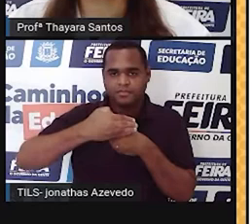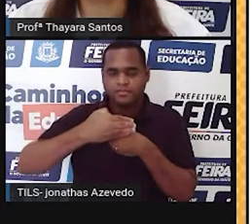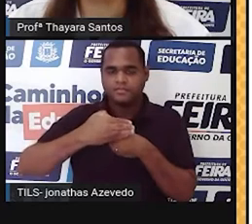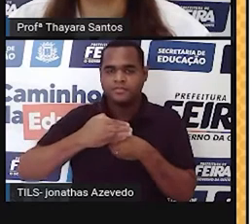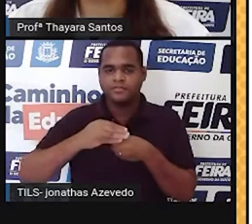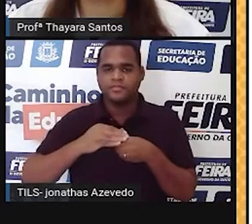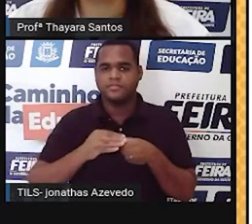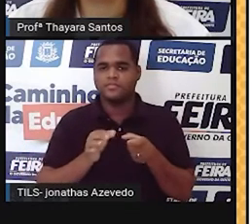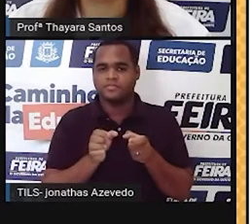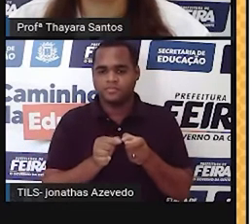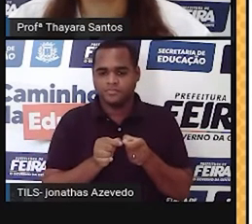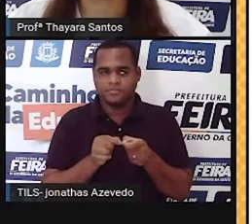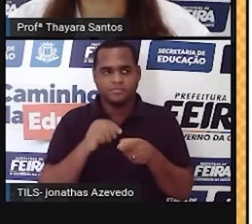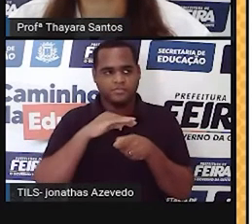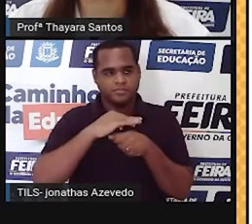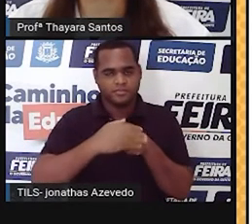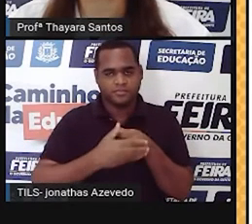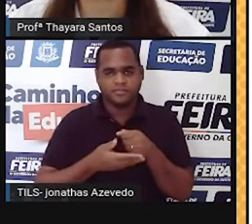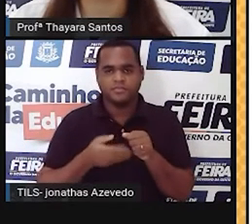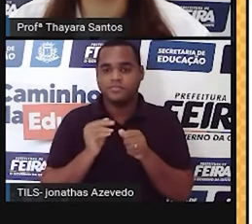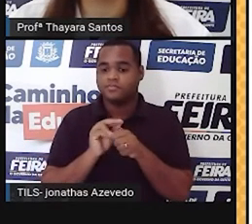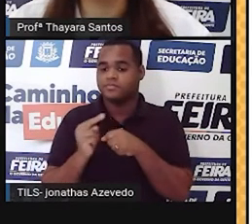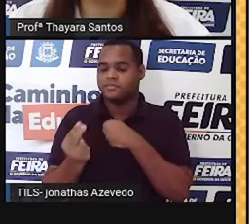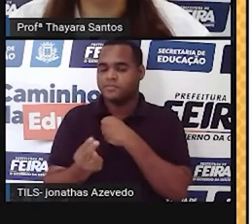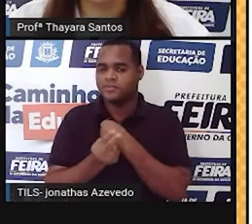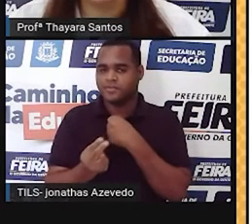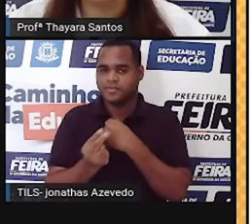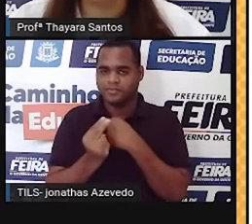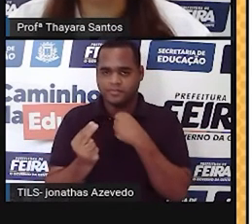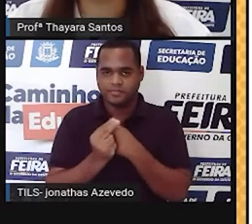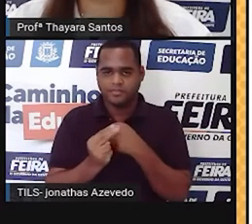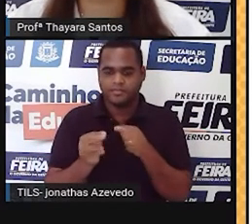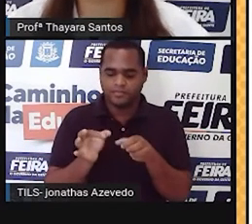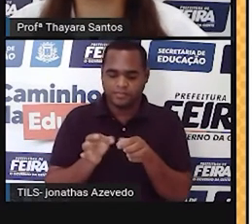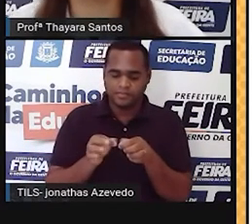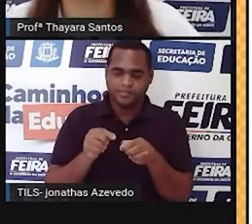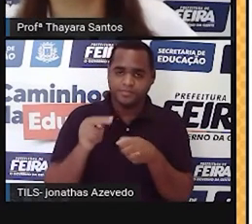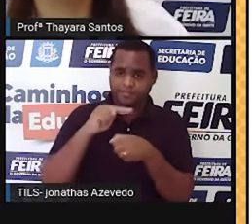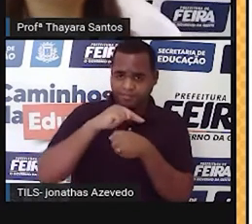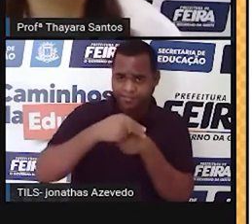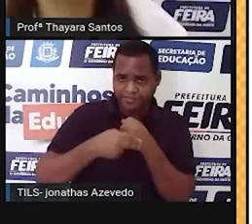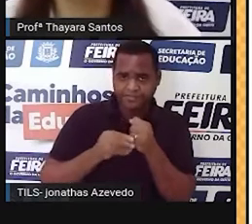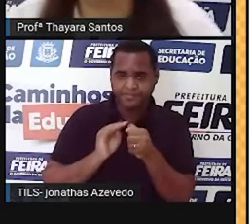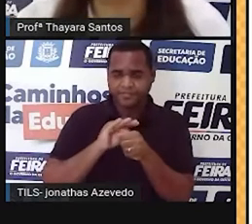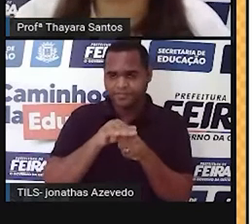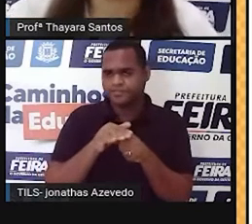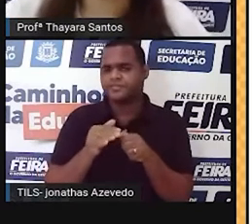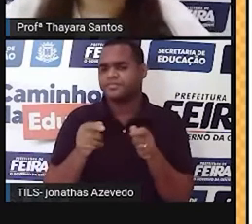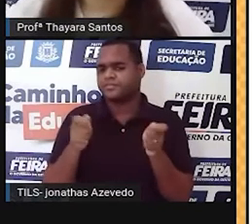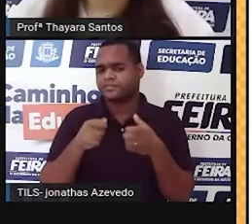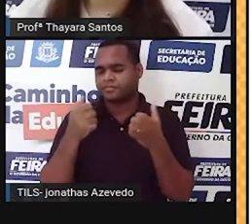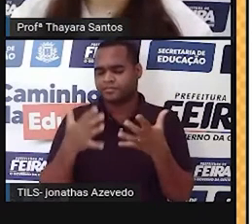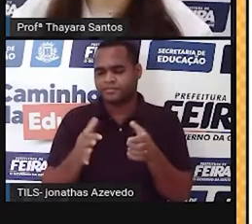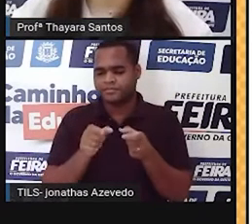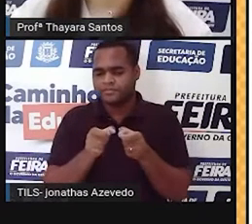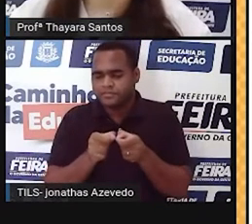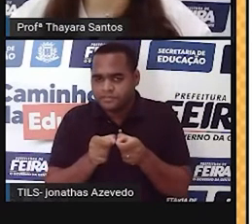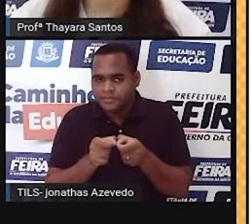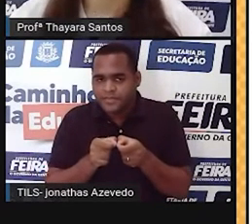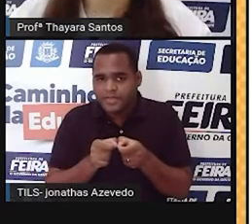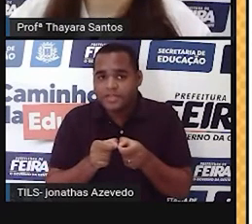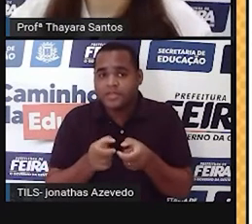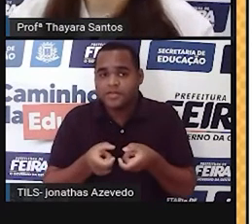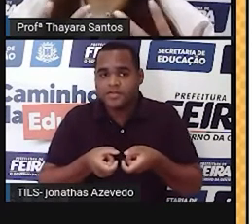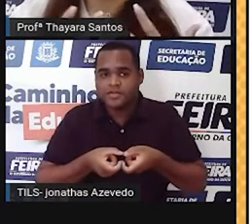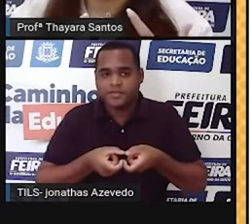é essa bolsa aqui que protege o testículo. O testículo, ele é uma estrutura que, embora